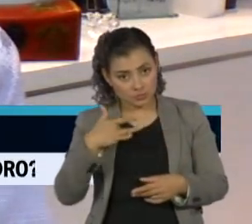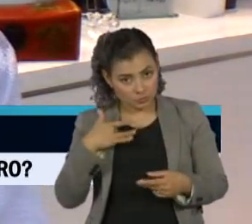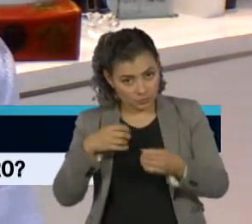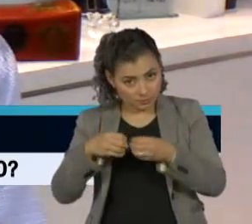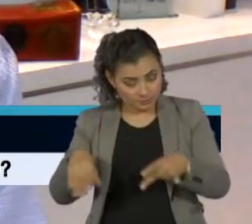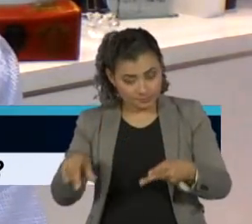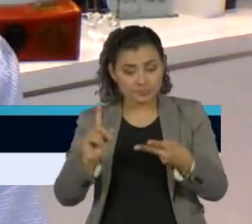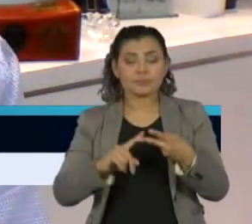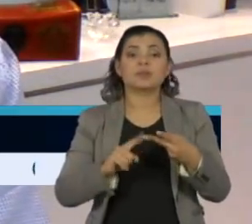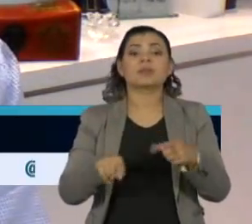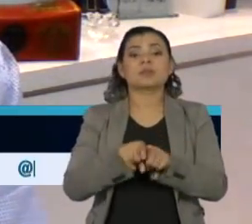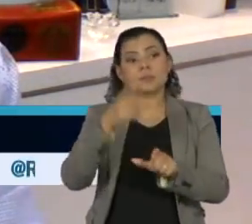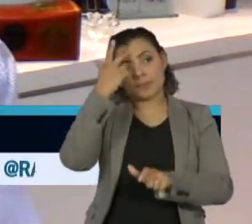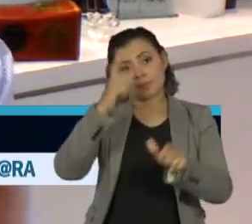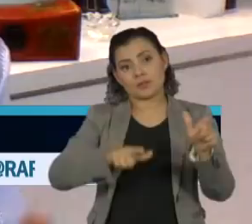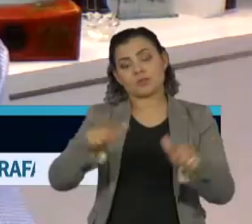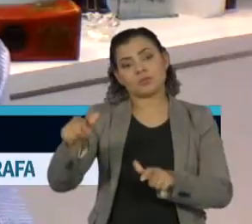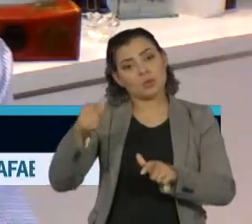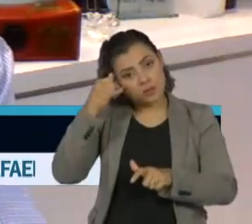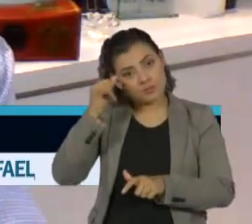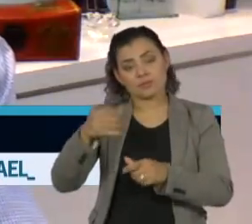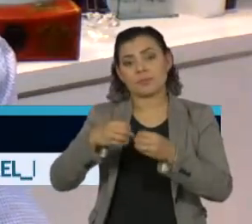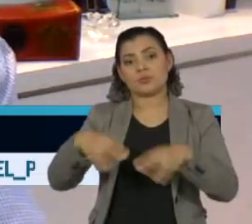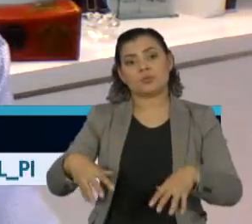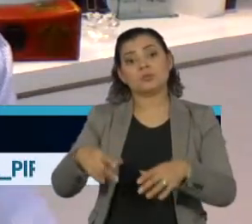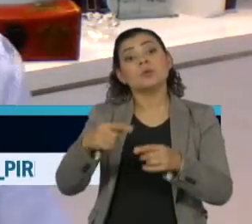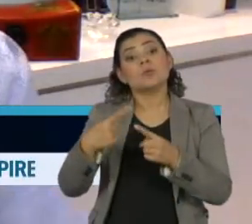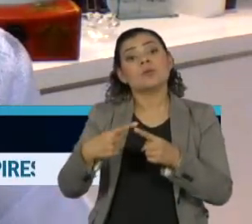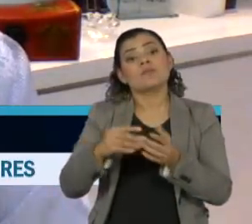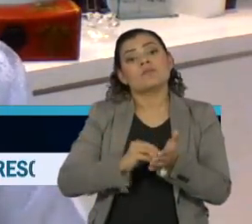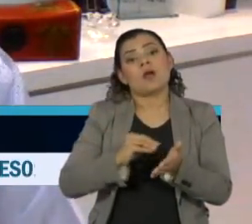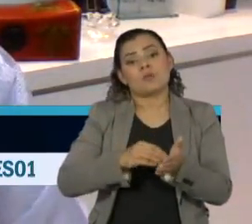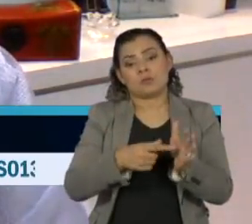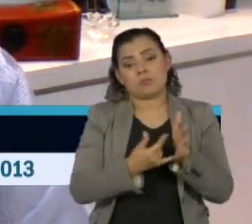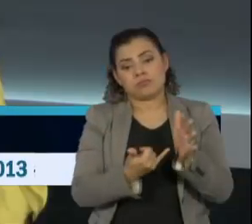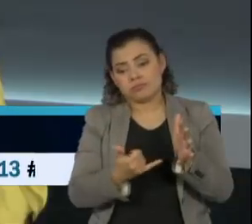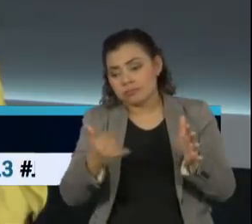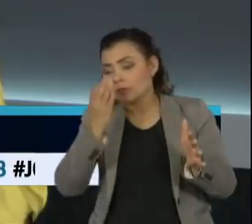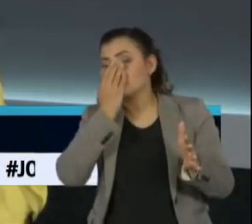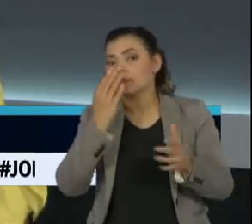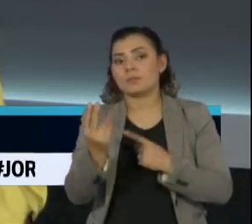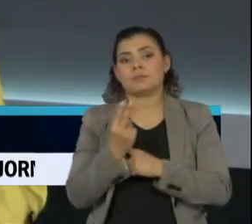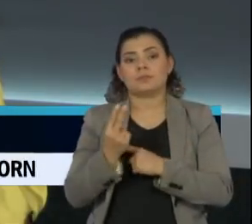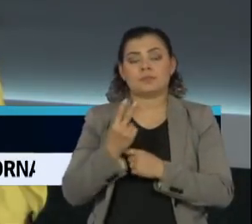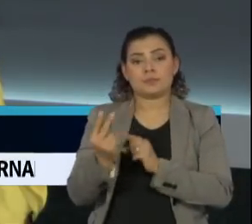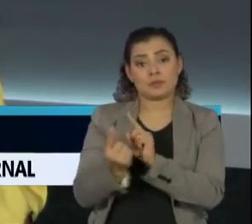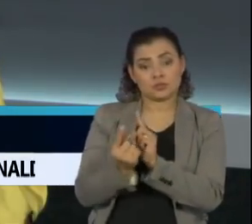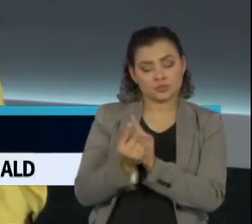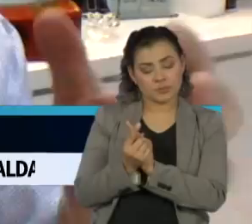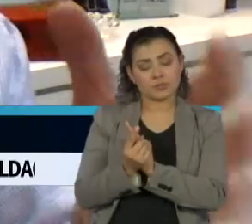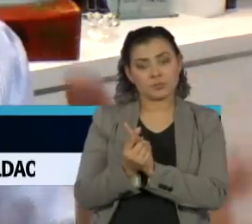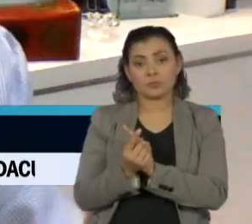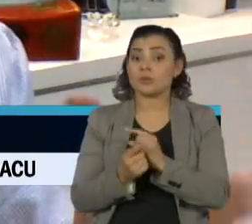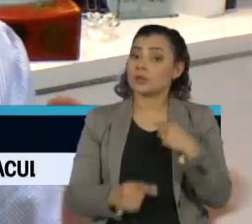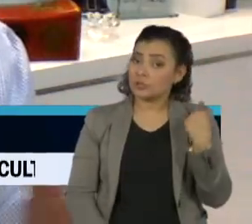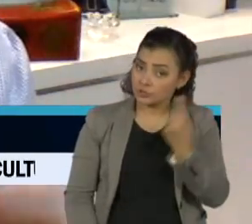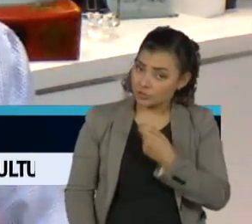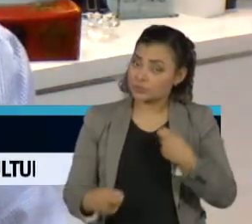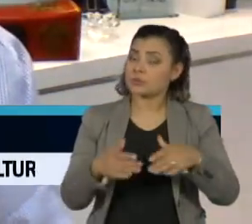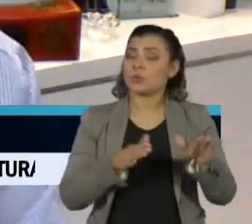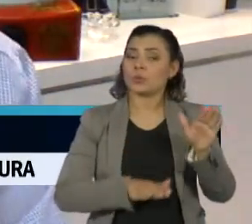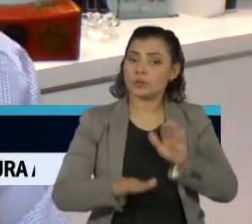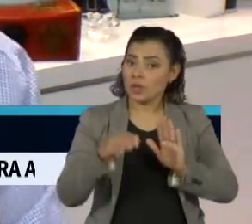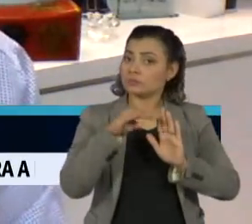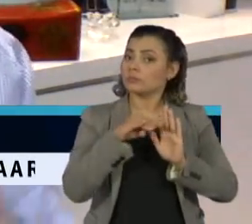mas os próprios pacientes por faltar ventiladores para lhe darem assistência. Nós vamos ter que ter cuidados.